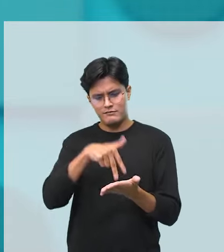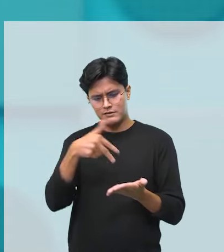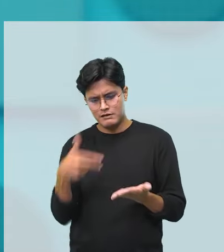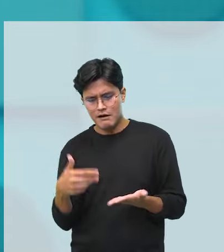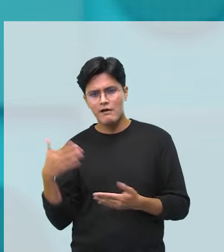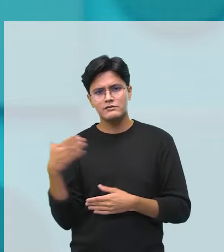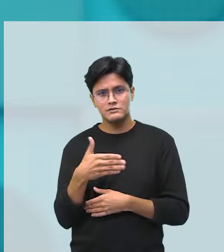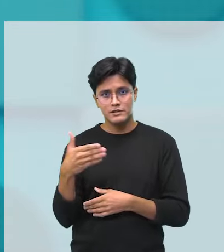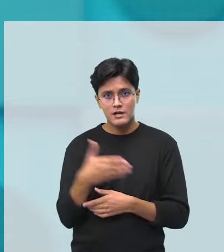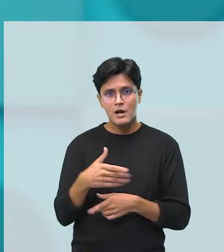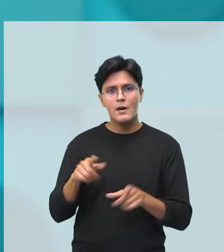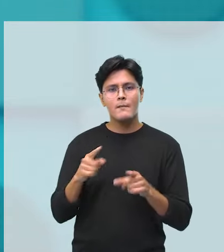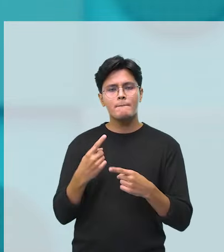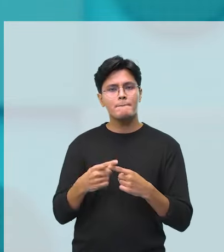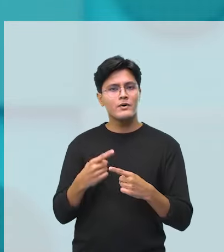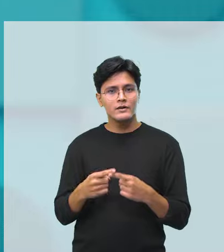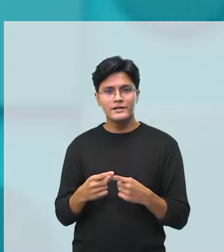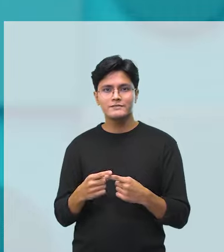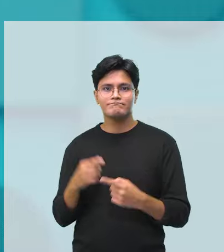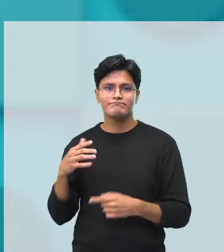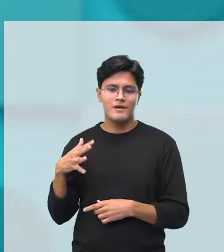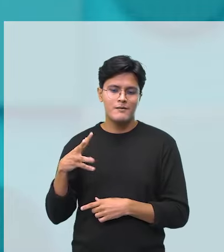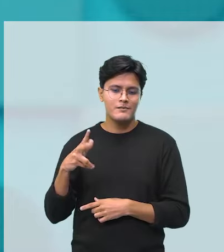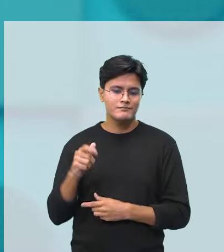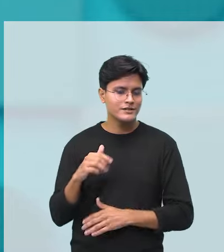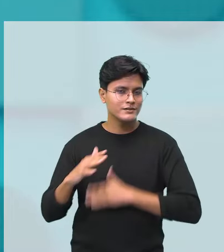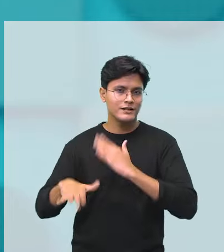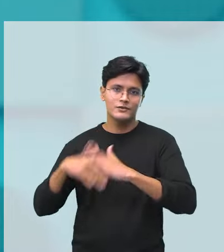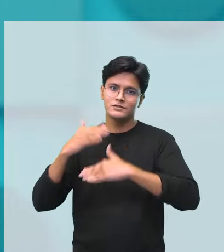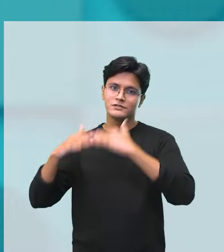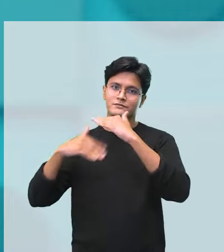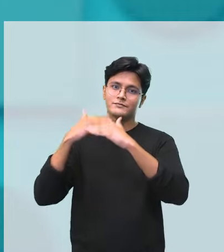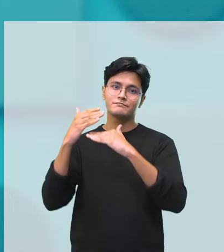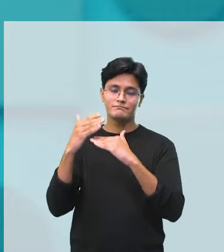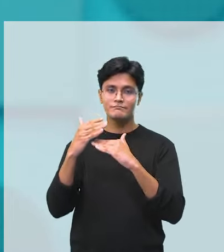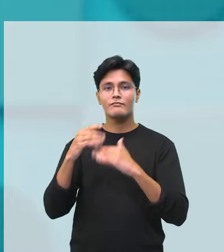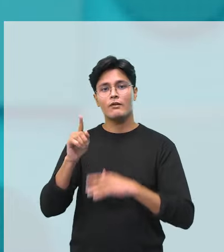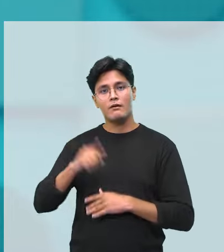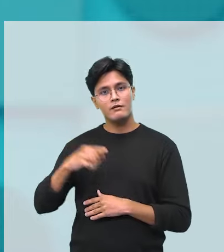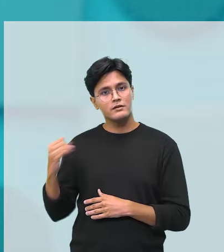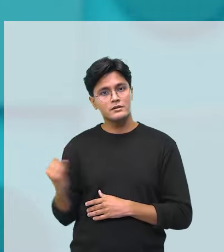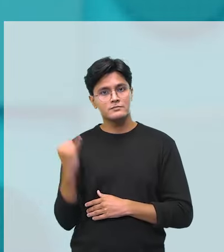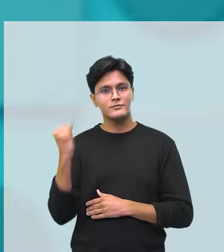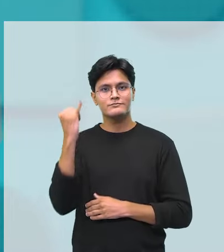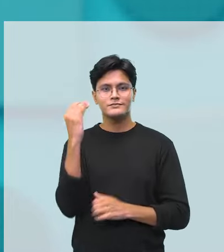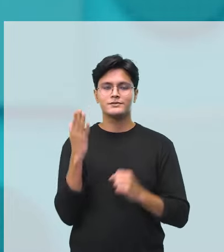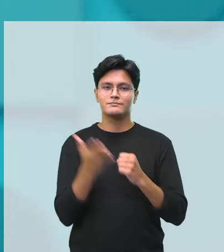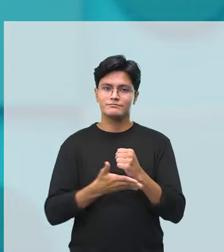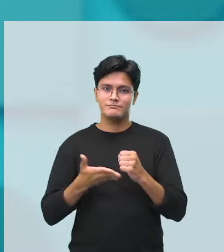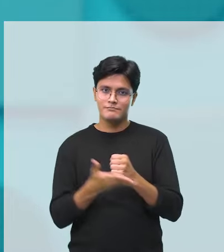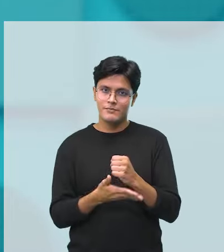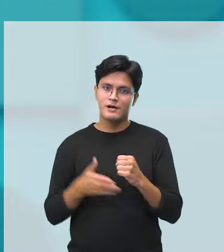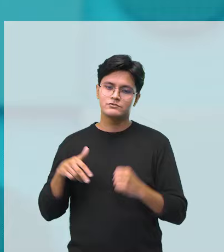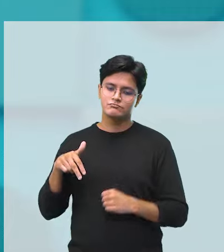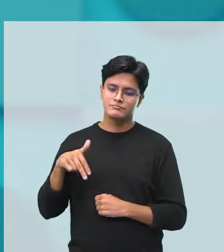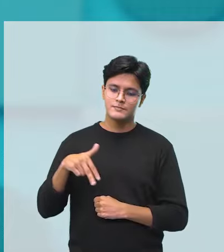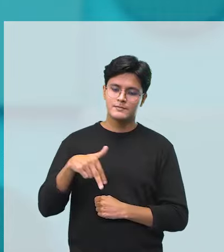Cai com frequência, por quê? Não trabalhou essa habilidade que pra gente, eu imagino que é quê? É básico você andar,